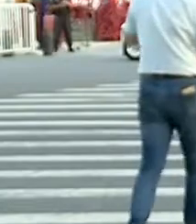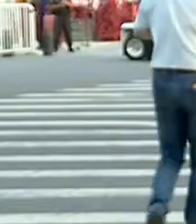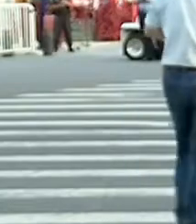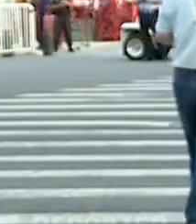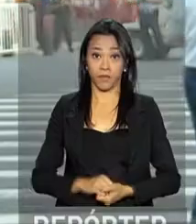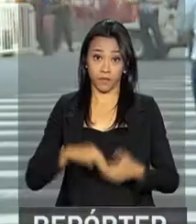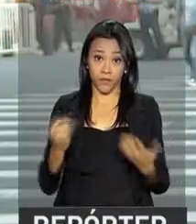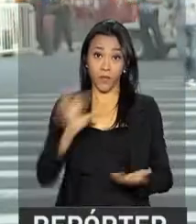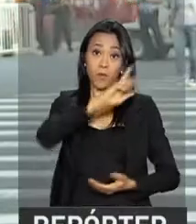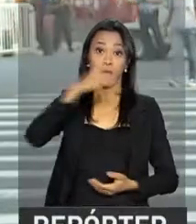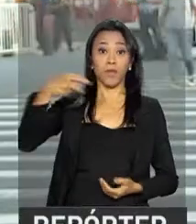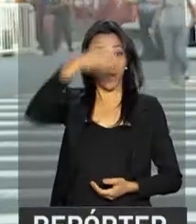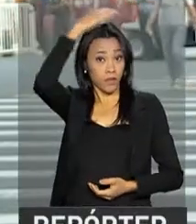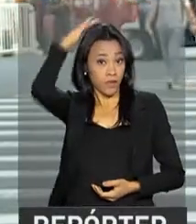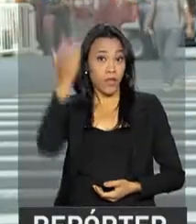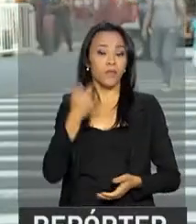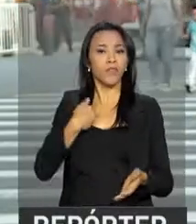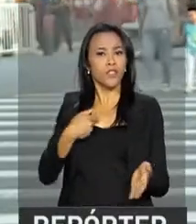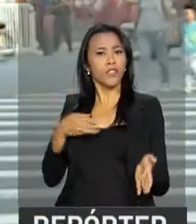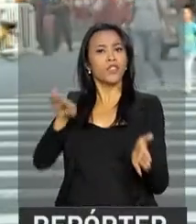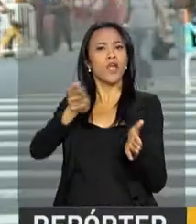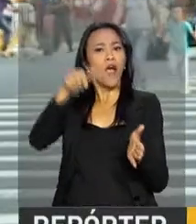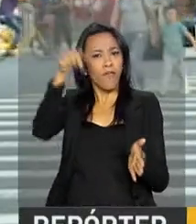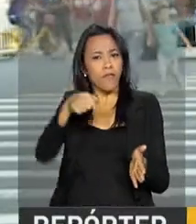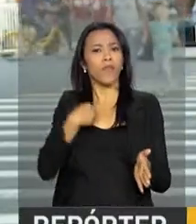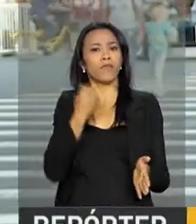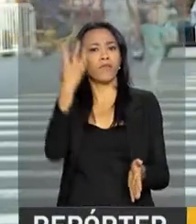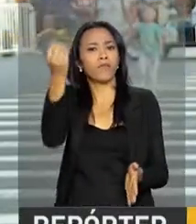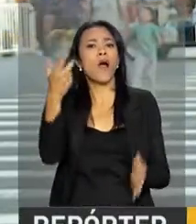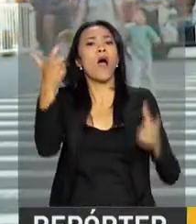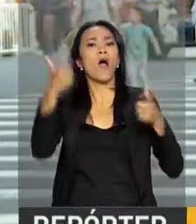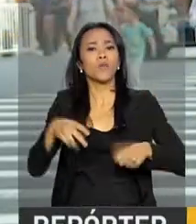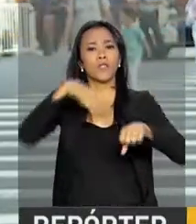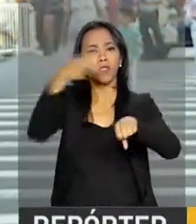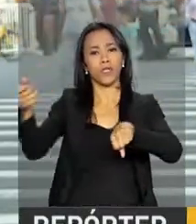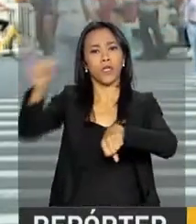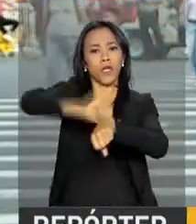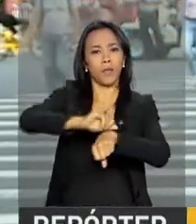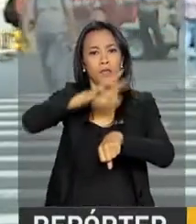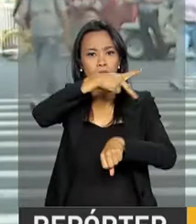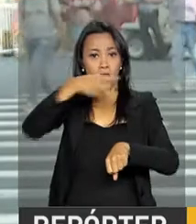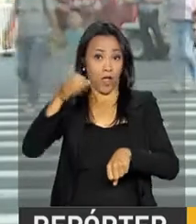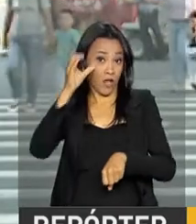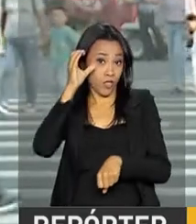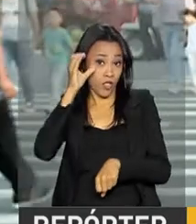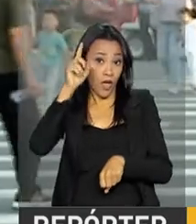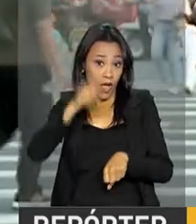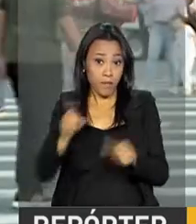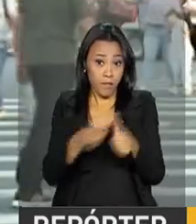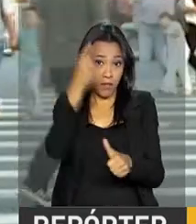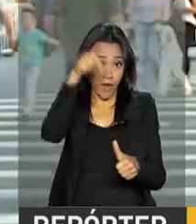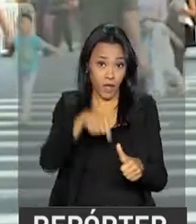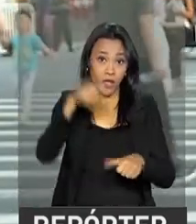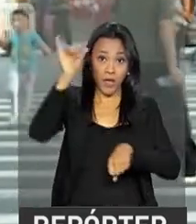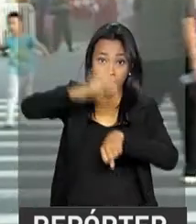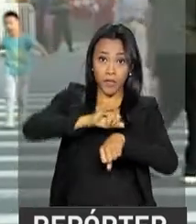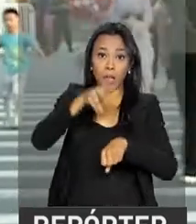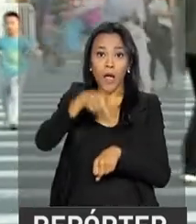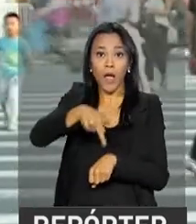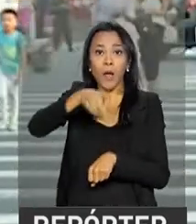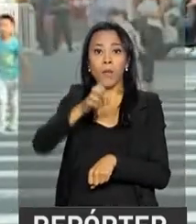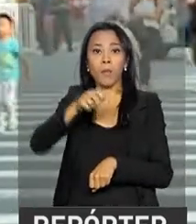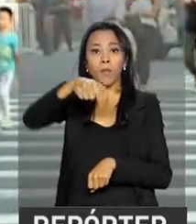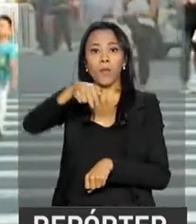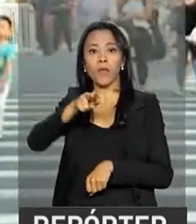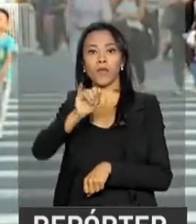O presidente Michel Temer vem à China para uma viagem de quase uma semana ao país. A primeira parada é aqui em Pequim, onde faz